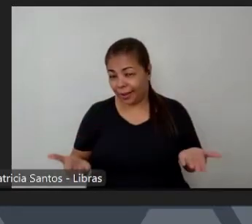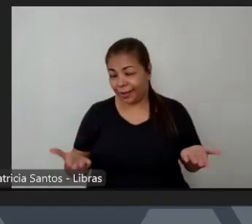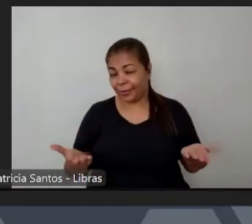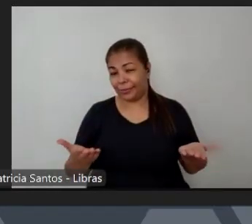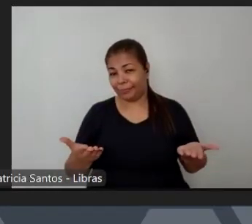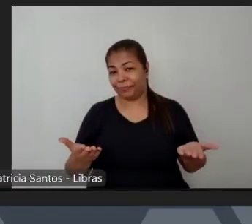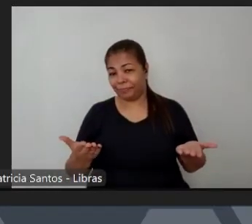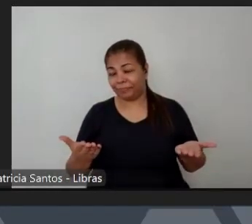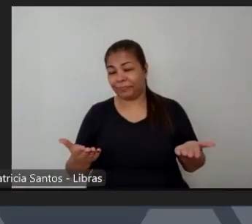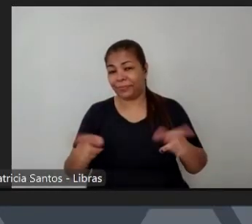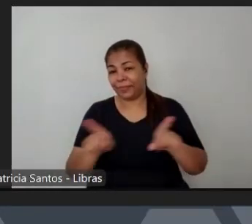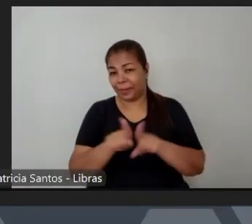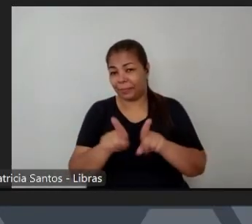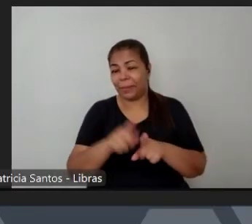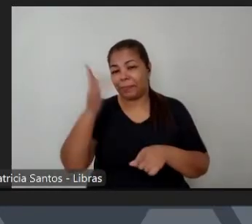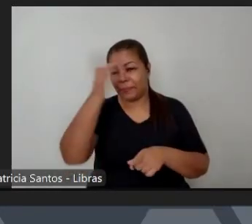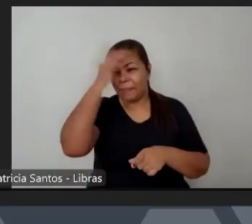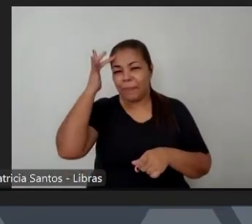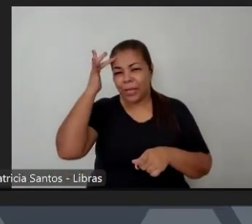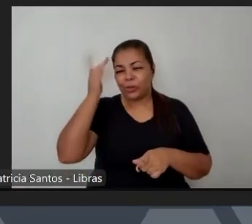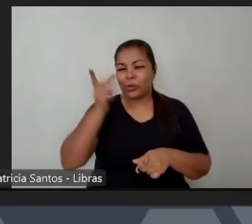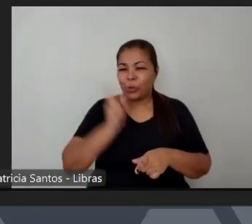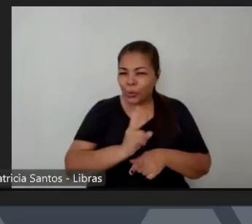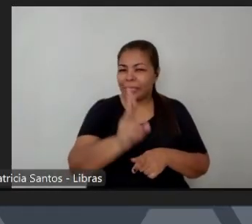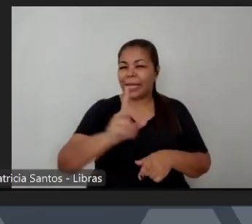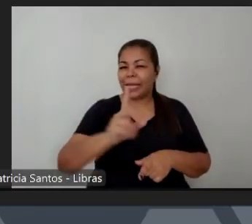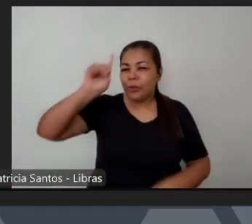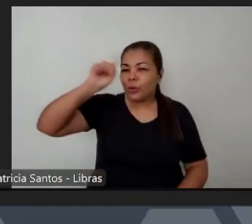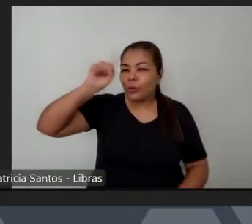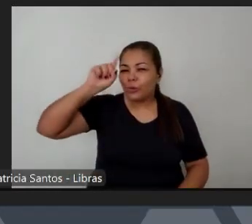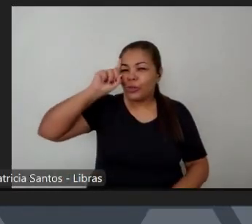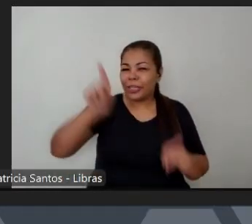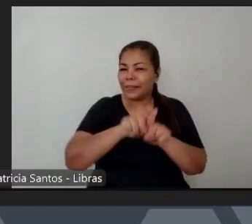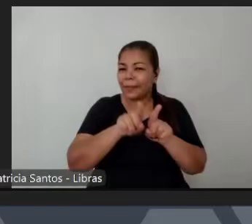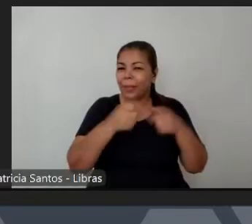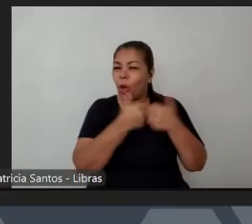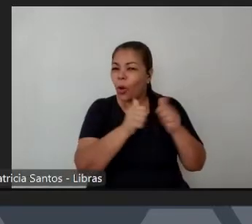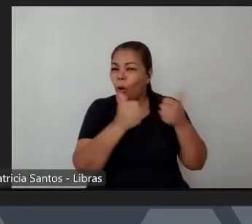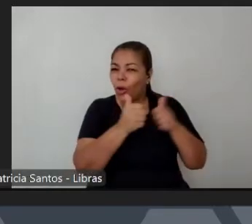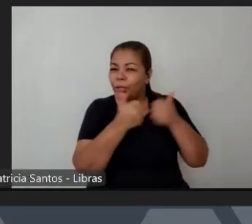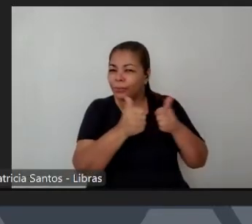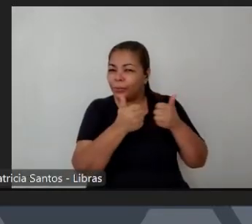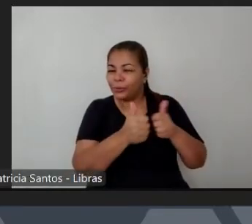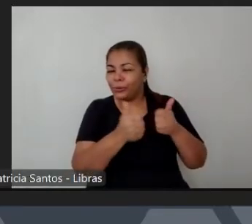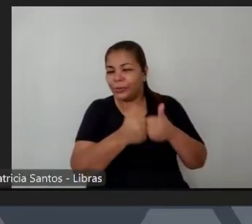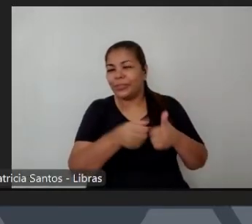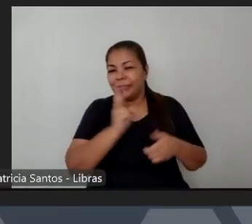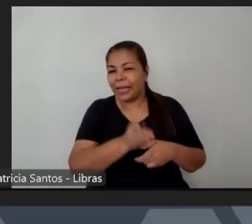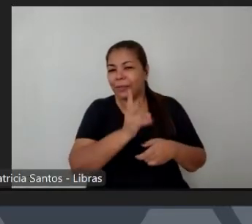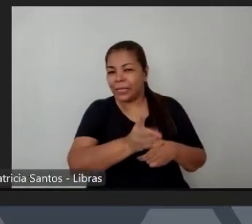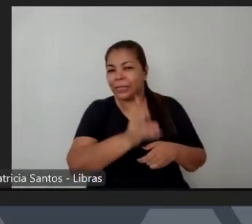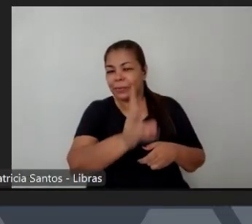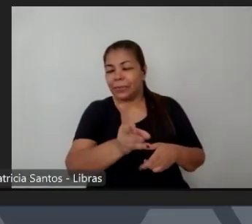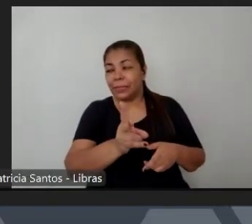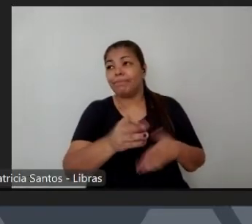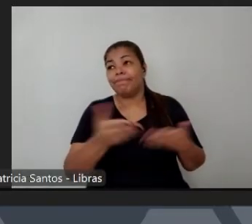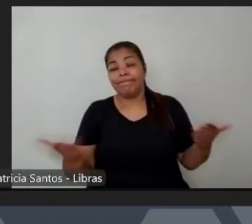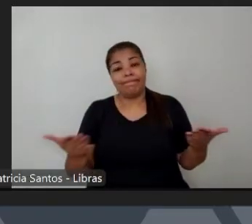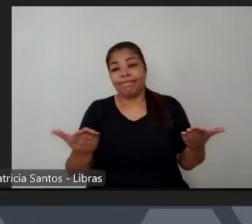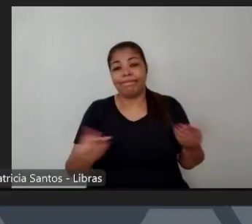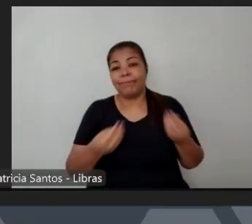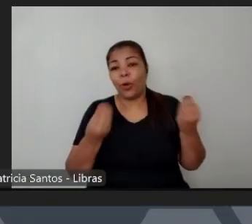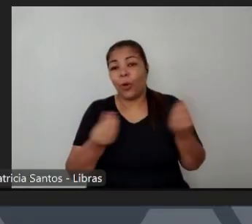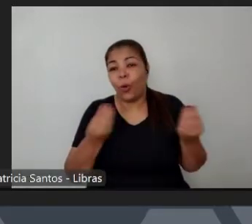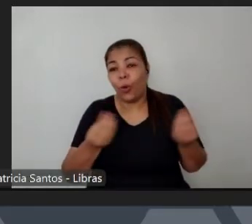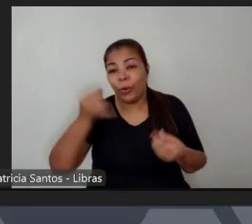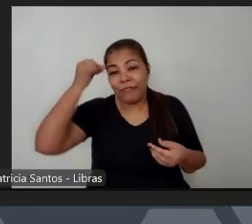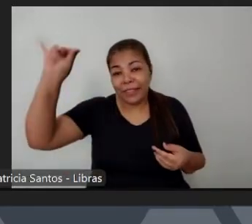pegar um ônibus e correr o risco de sofrer qualquer tipo de violência do que aqueles que realmente vivem isso no dia a